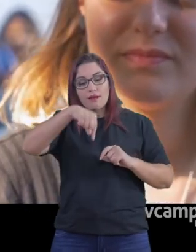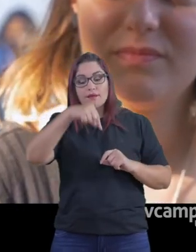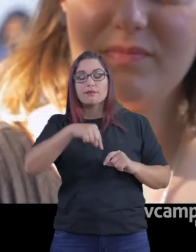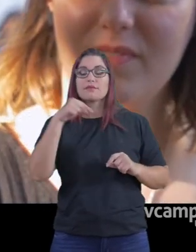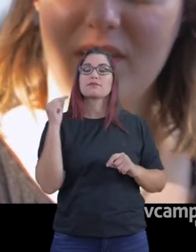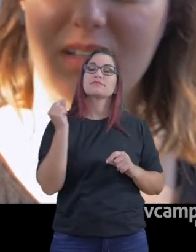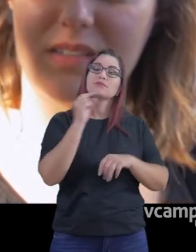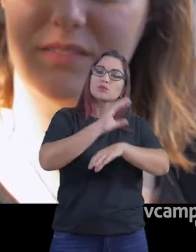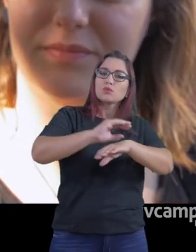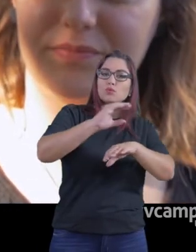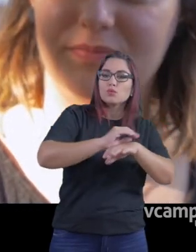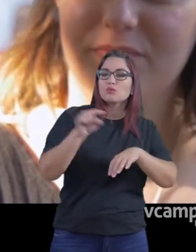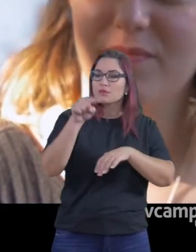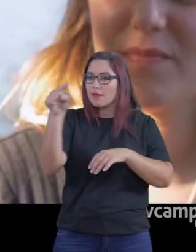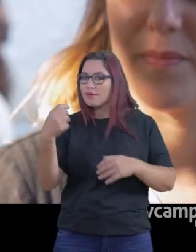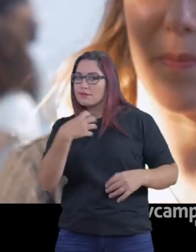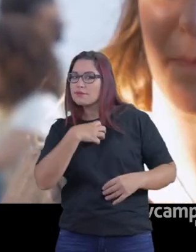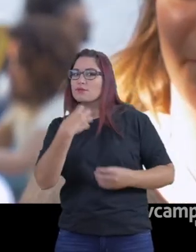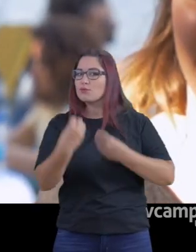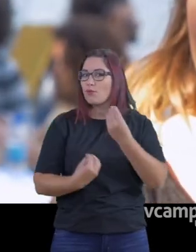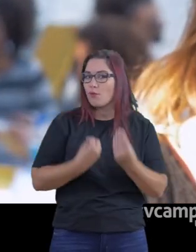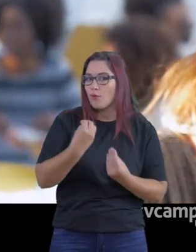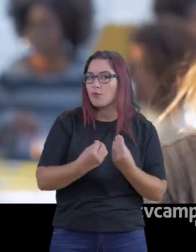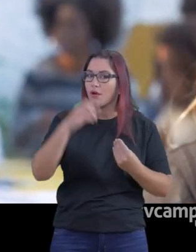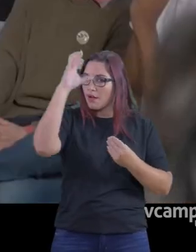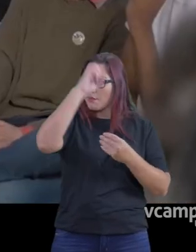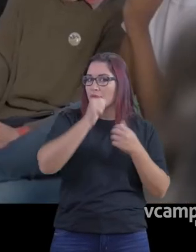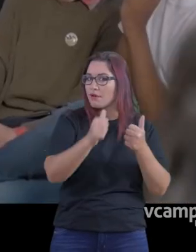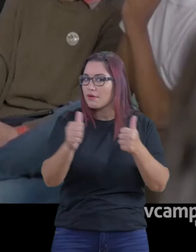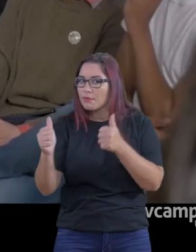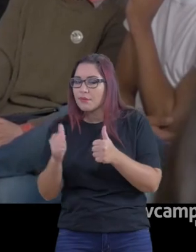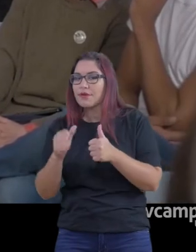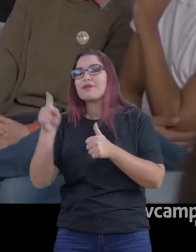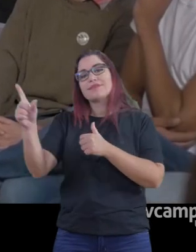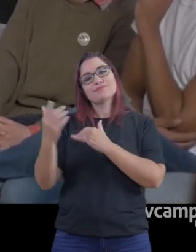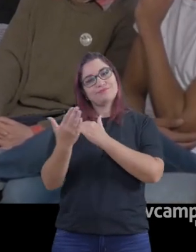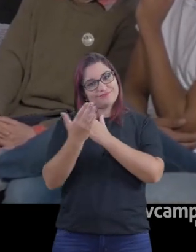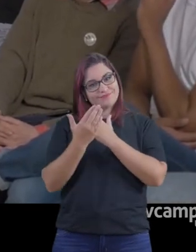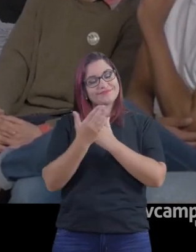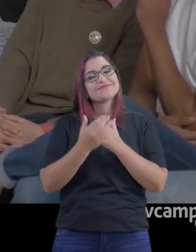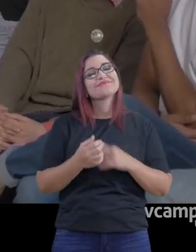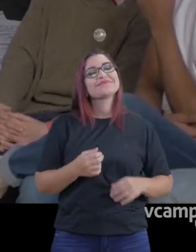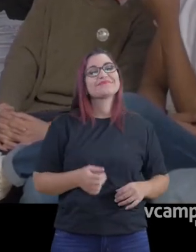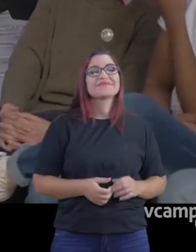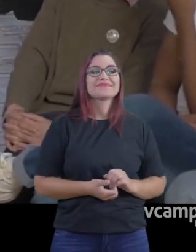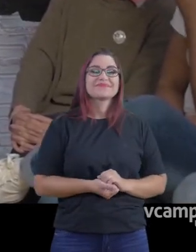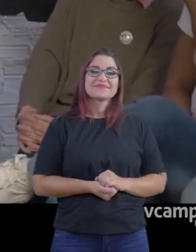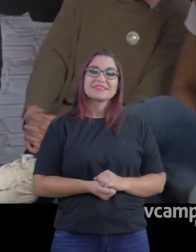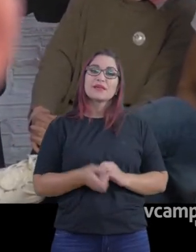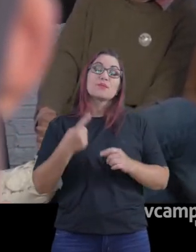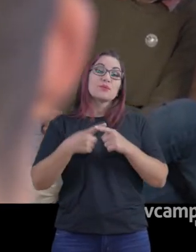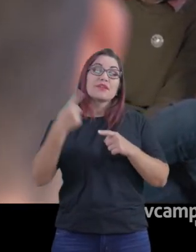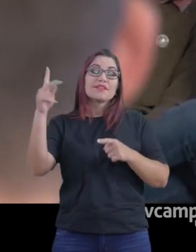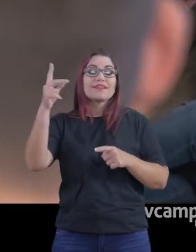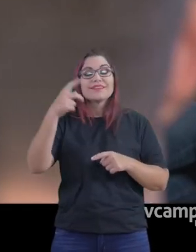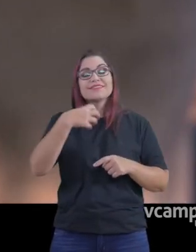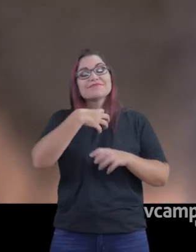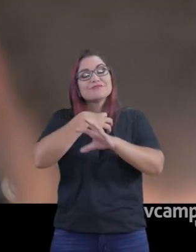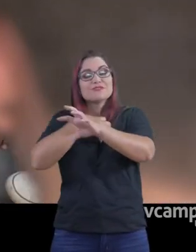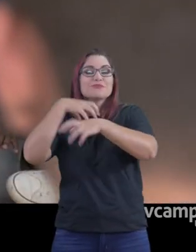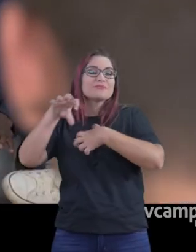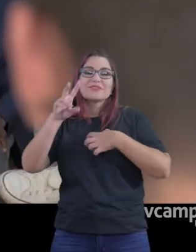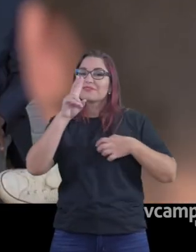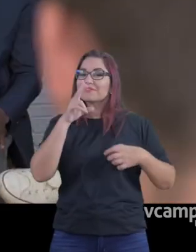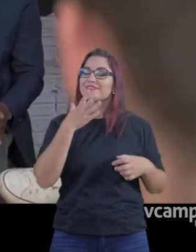aquilo que a gente pode colaborar e construir coletivamente no Migrate. Então, ele nos ajuda a pensar estrategicamente ações